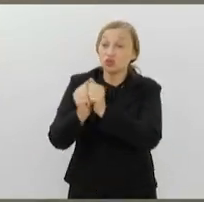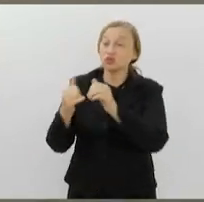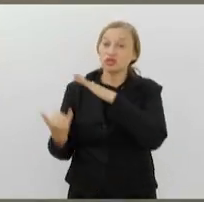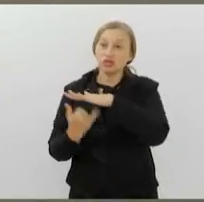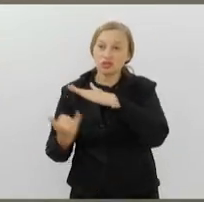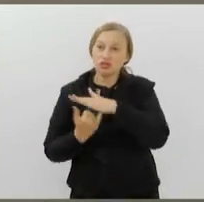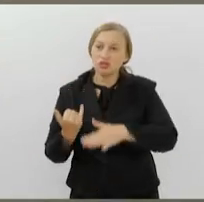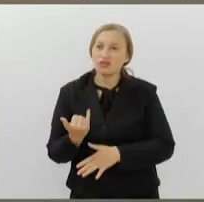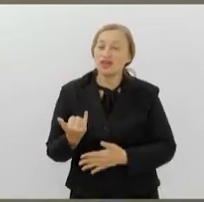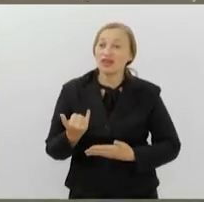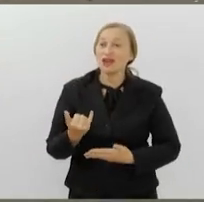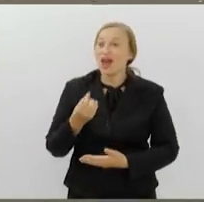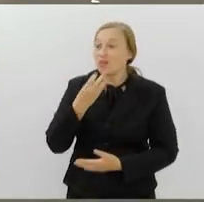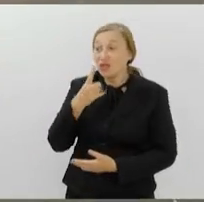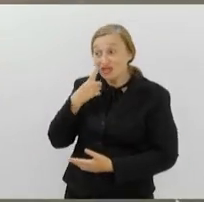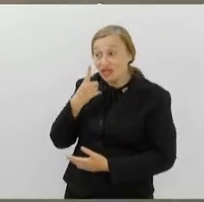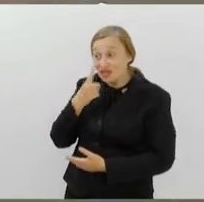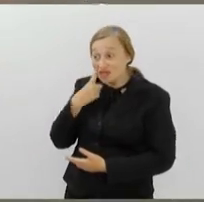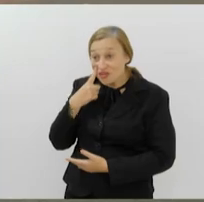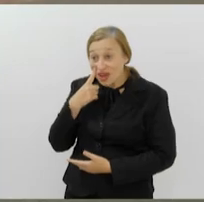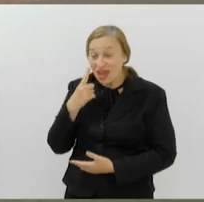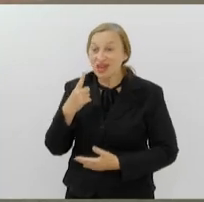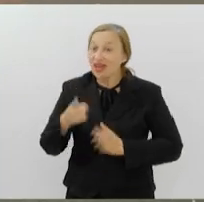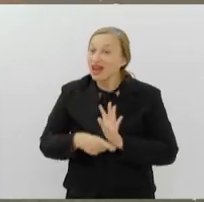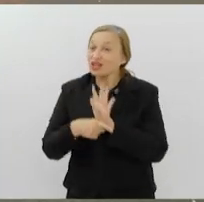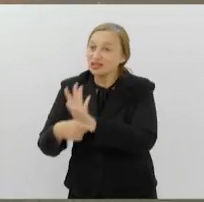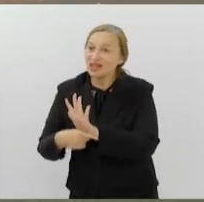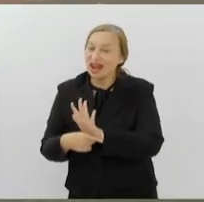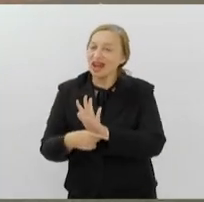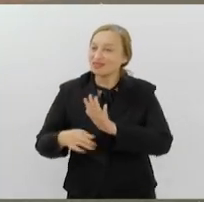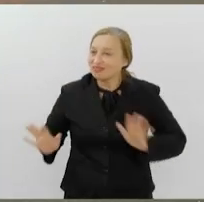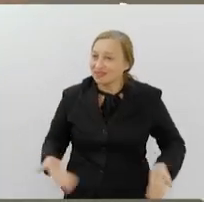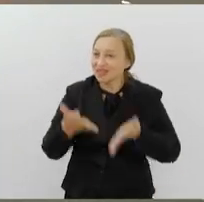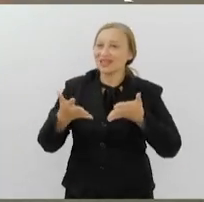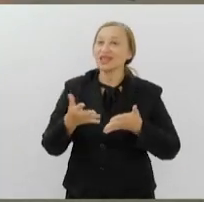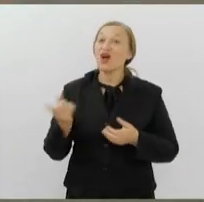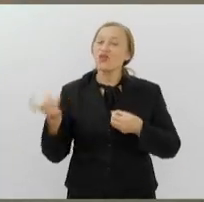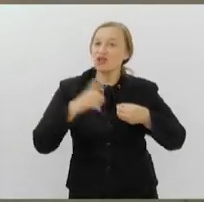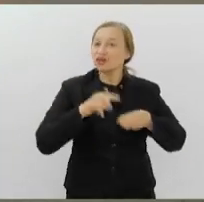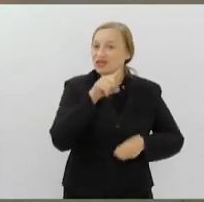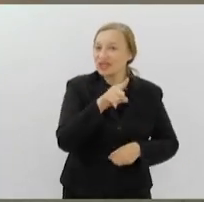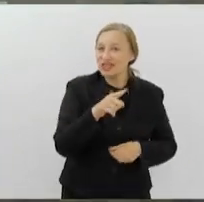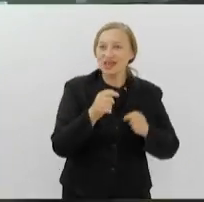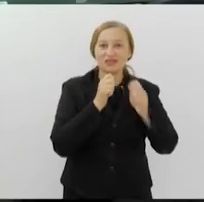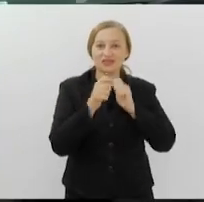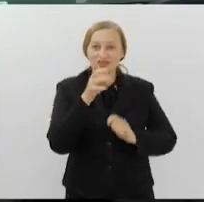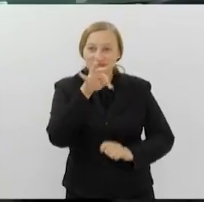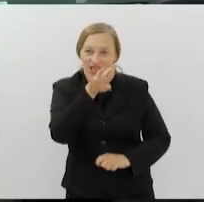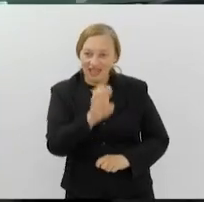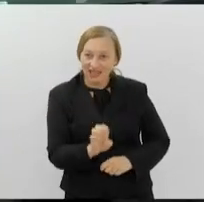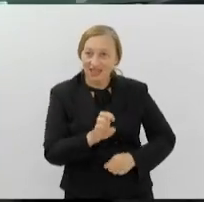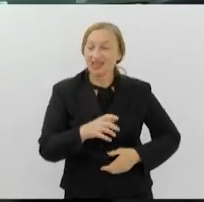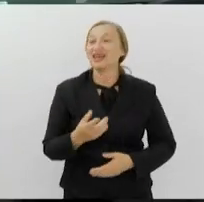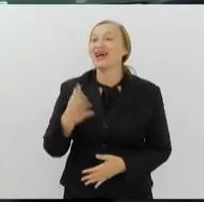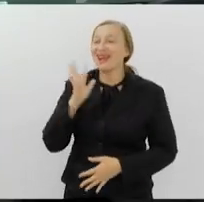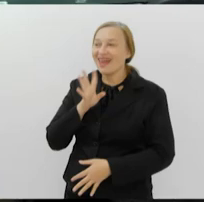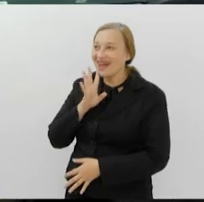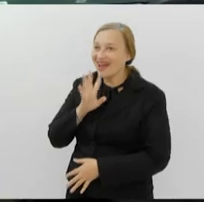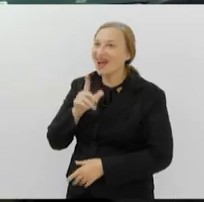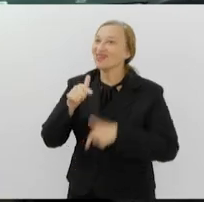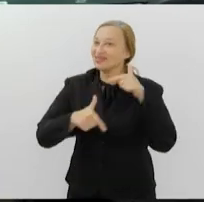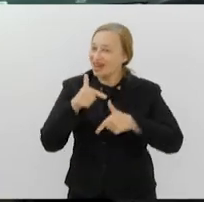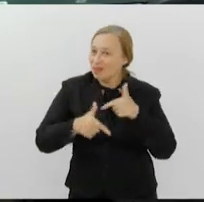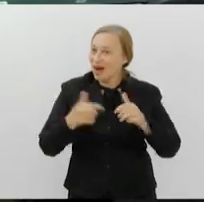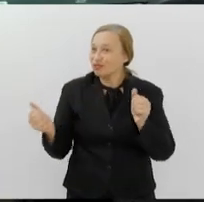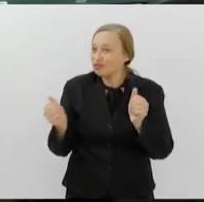vale a pena a gente conferir, vale a pena a gente contribuir com essa belíssima iniciativa. Volto com você no estúdio, Vicente. Muito bacana aí o trabalho do